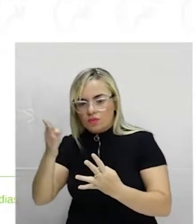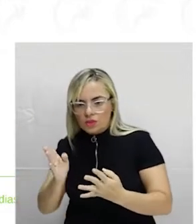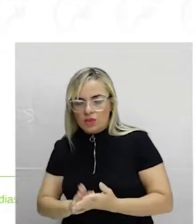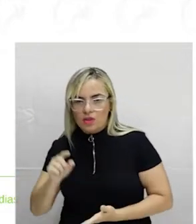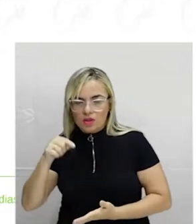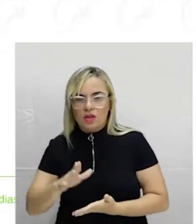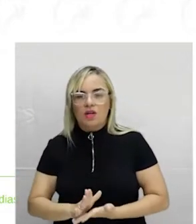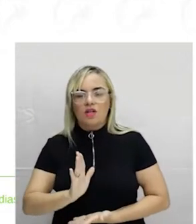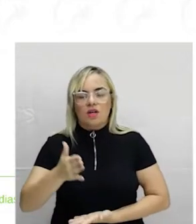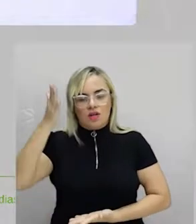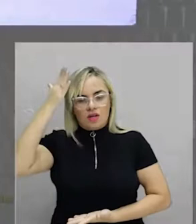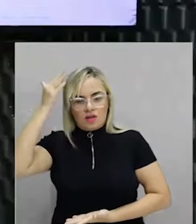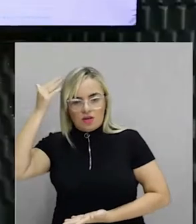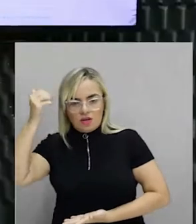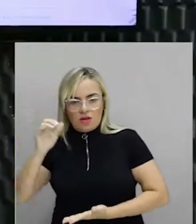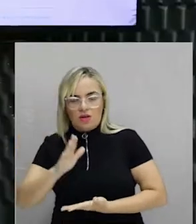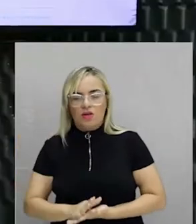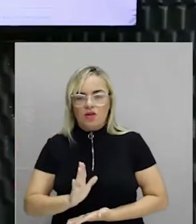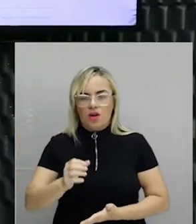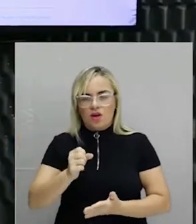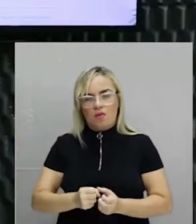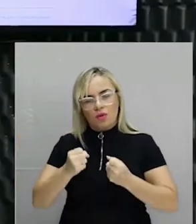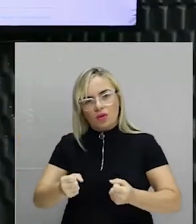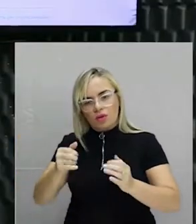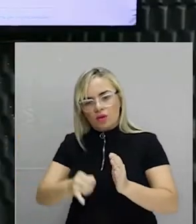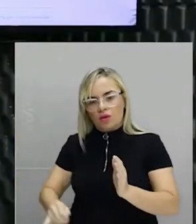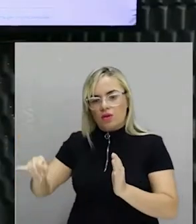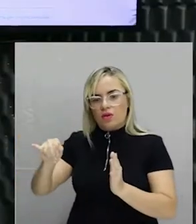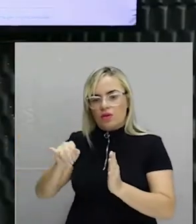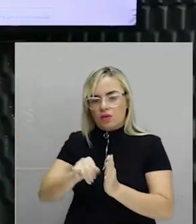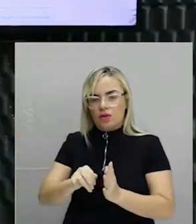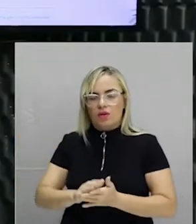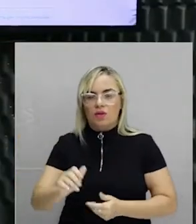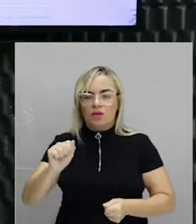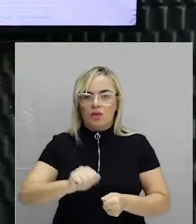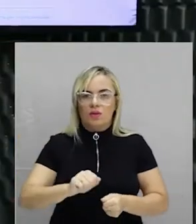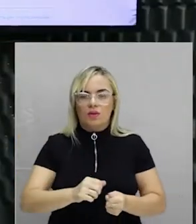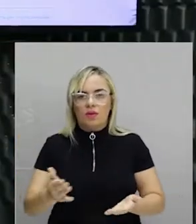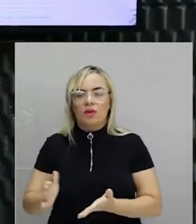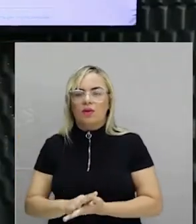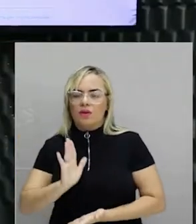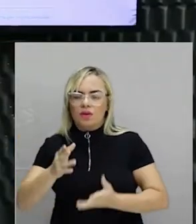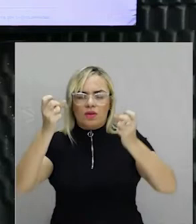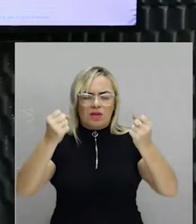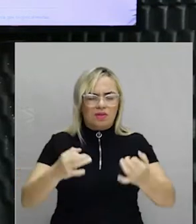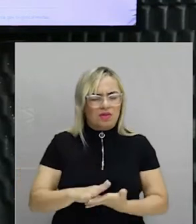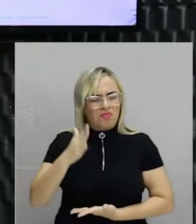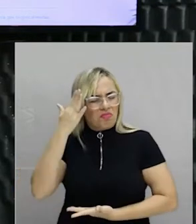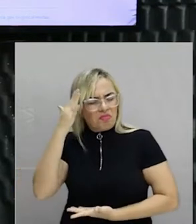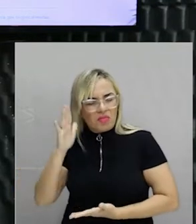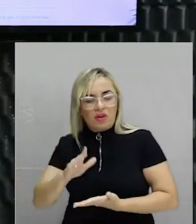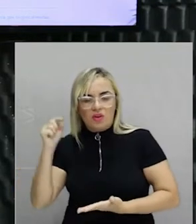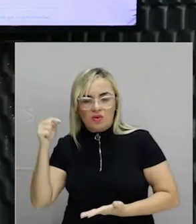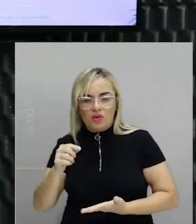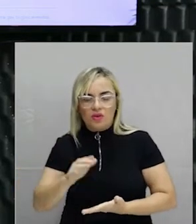podiam assinar suas obras ou identificá-las como de sua autoria. Explicando para quem ainda não entendeu. Quando o artista barroco fazia a obra,